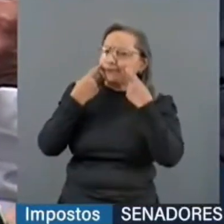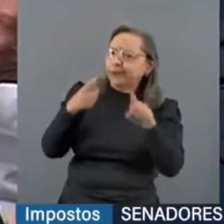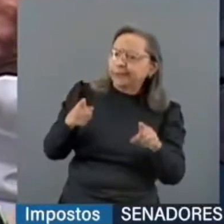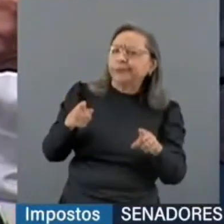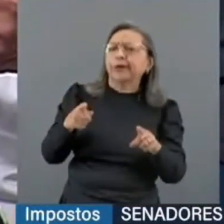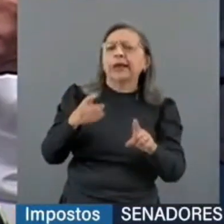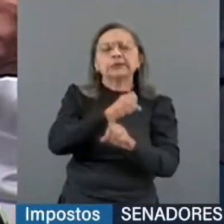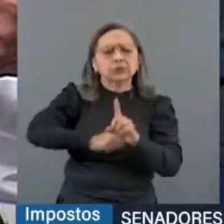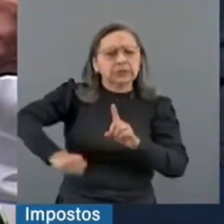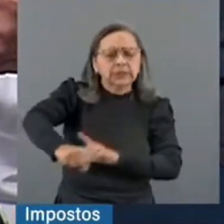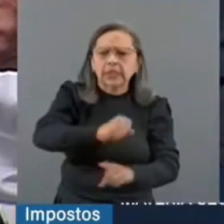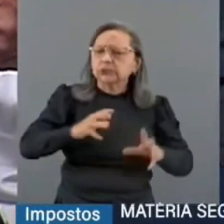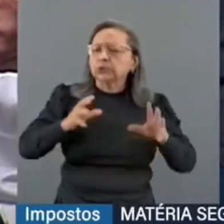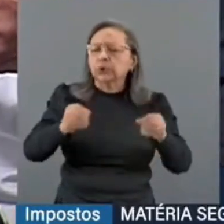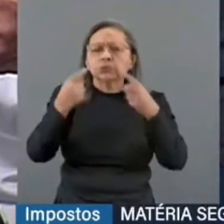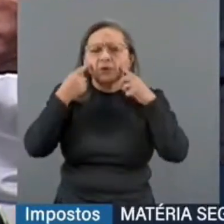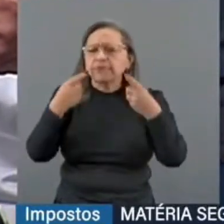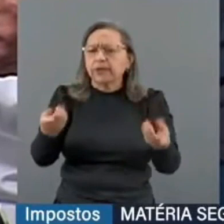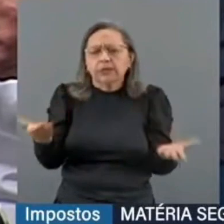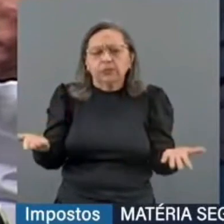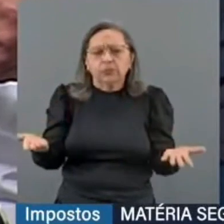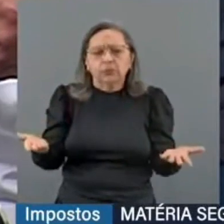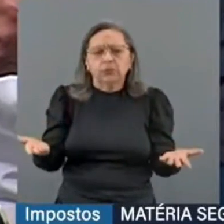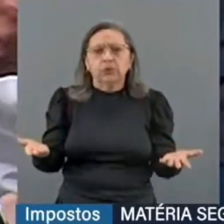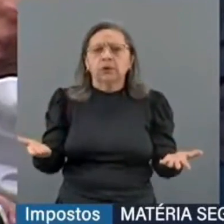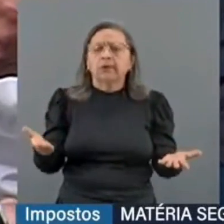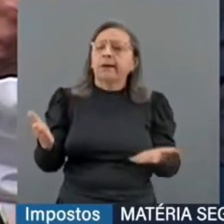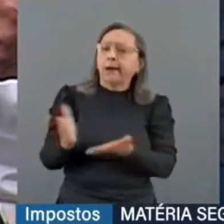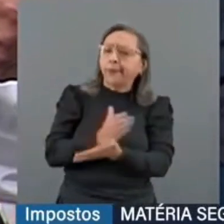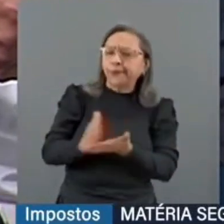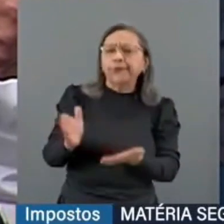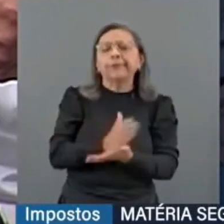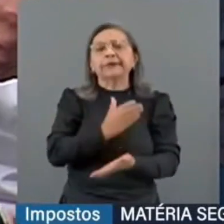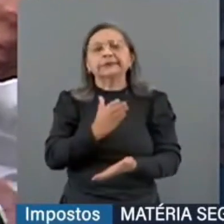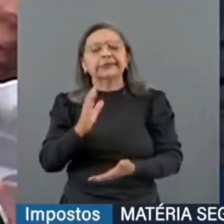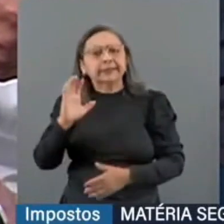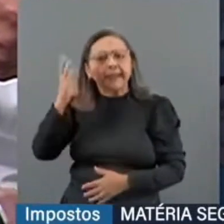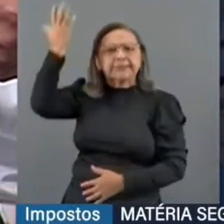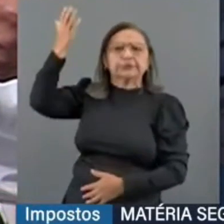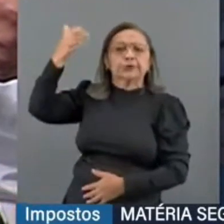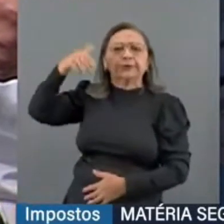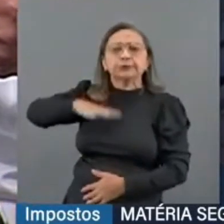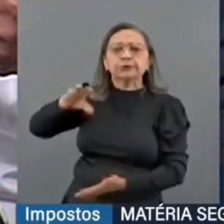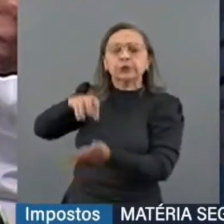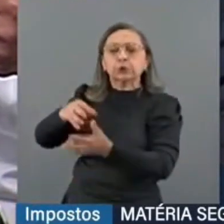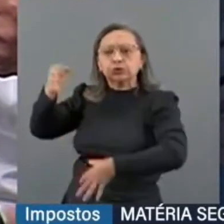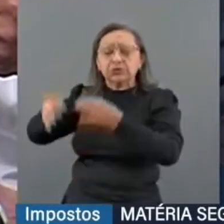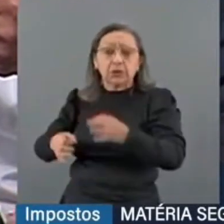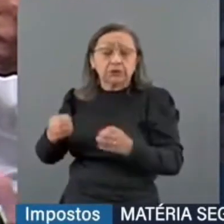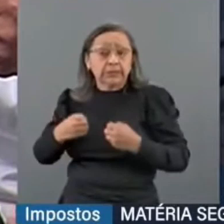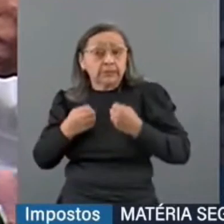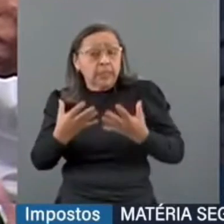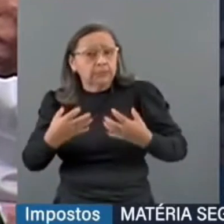tem visto recentemente, doutor Cristiano, algumas decisões judiciais que têm gerado uma certa celeuma,